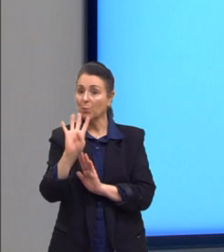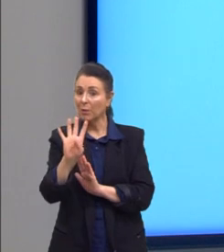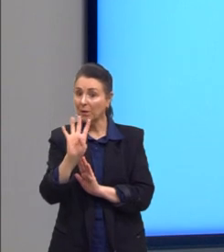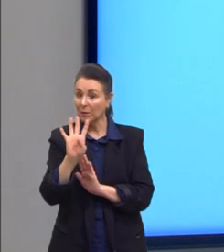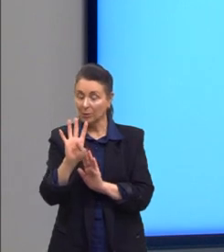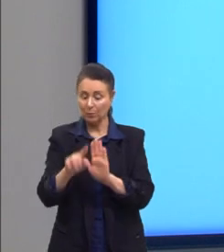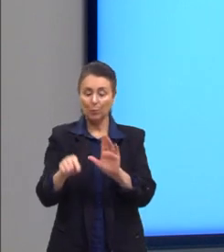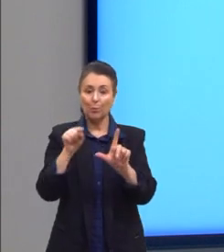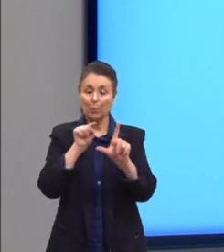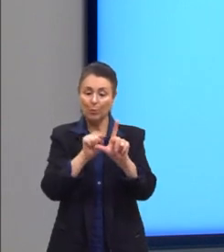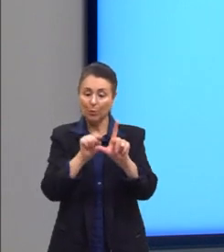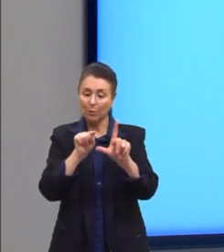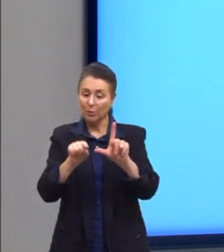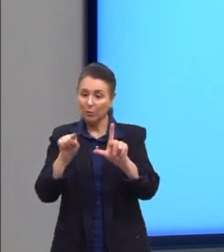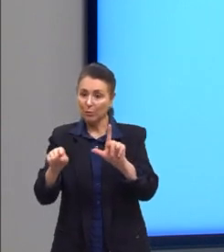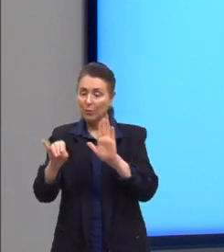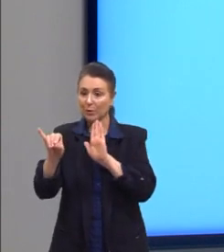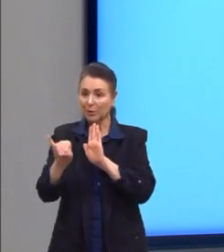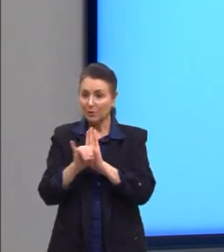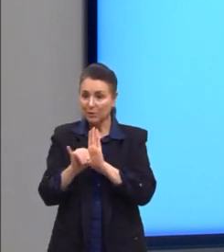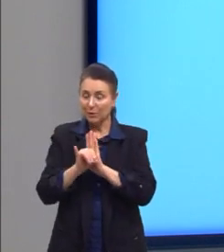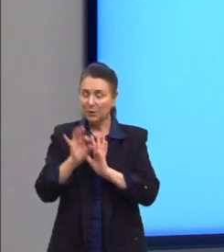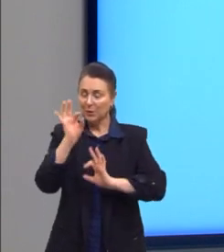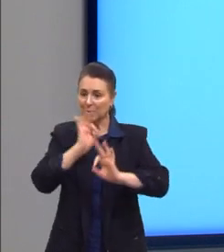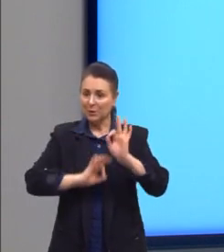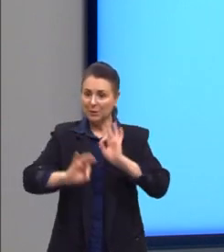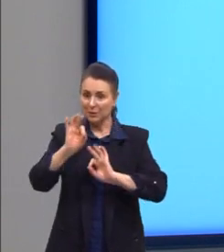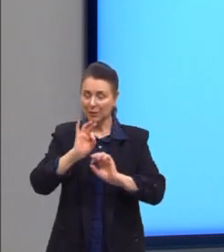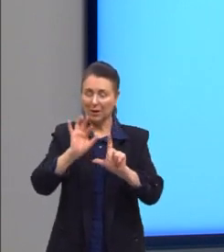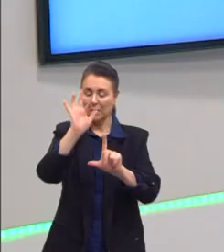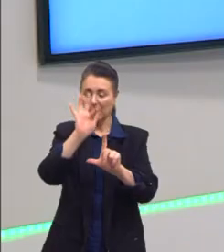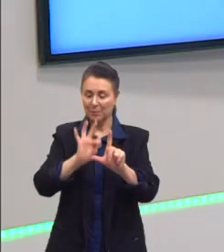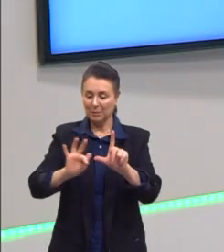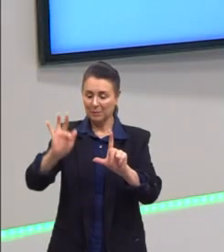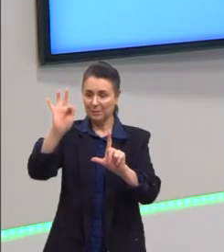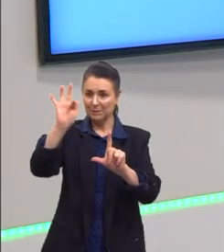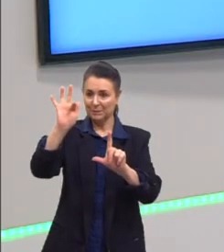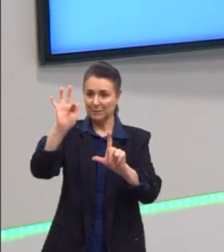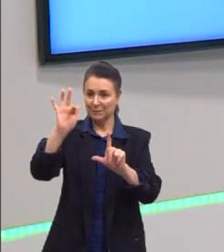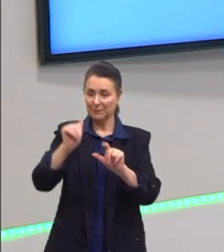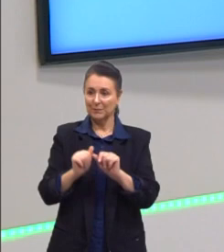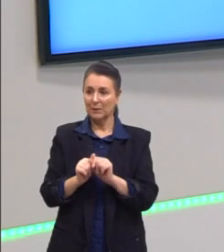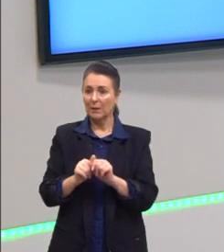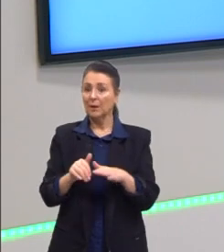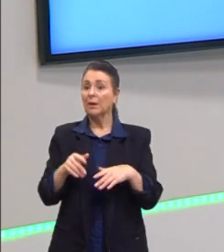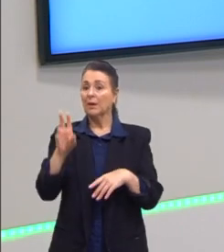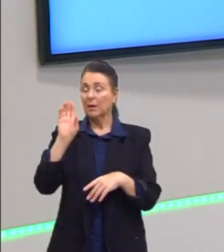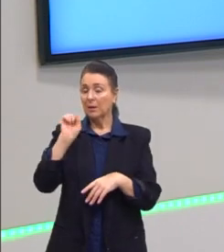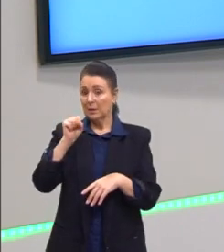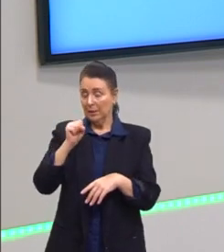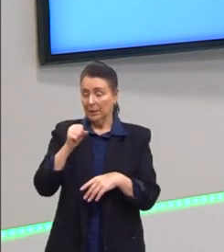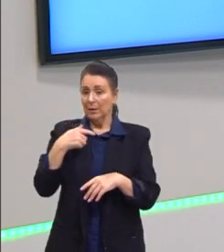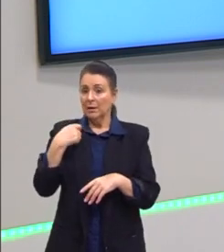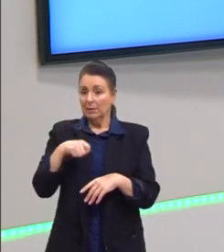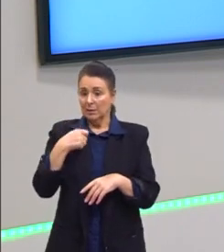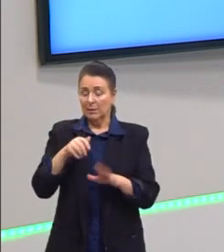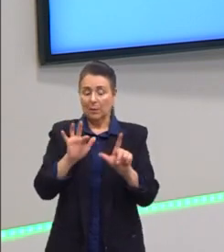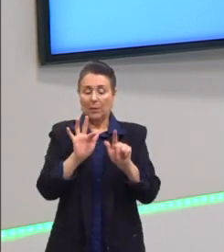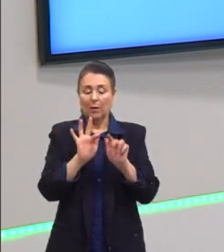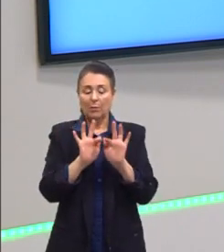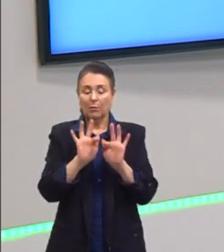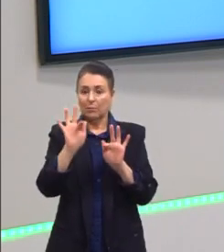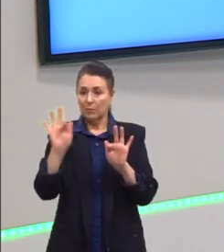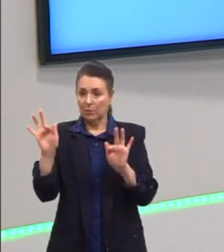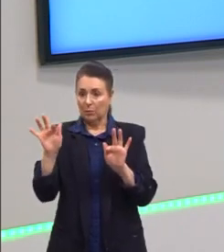precisamos ter para identificar e montar a nossa parábola. Claro que quando a função possui uma